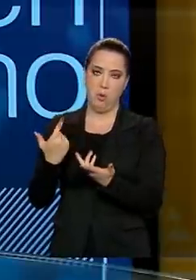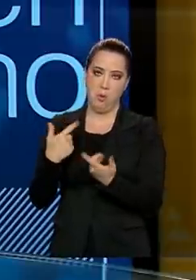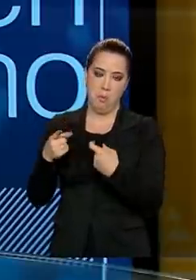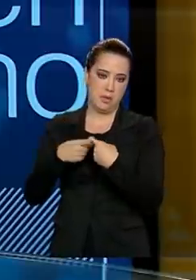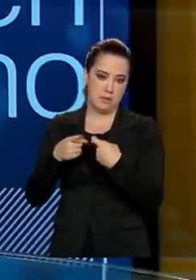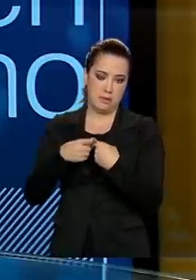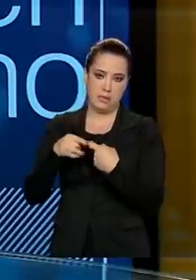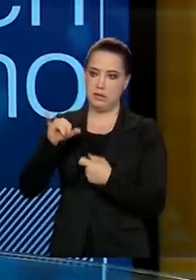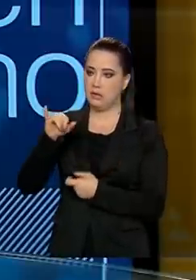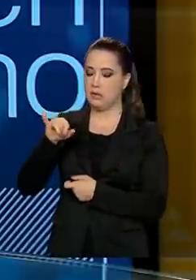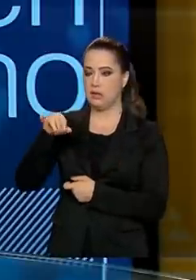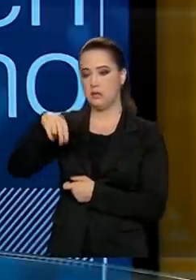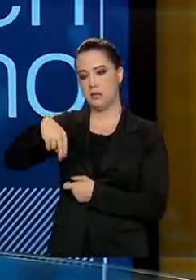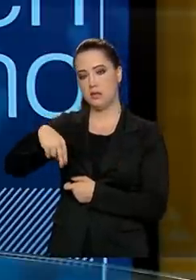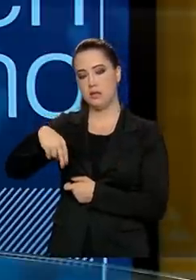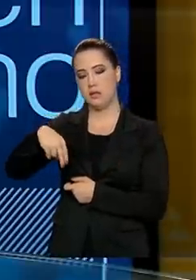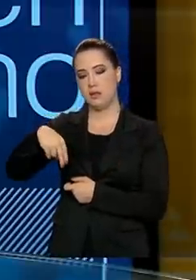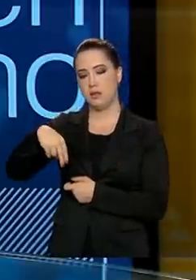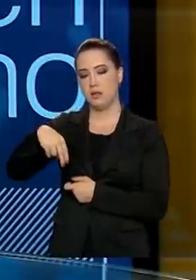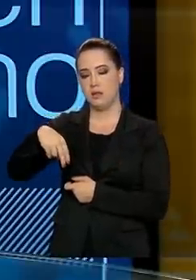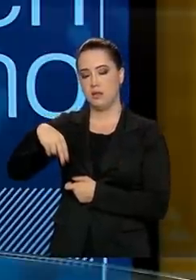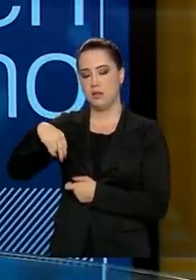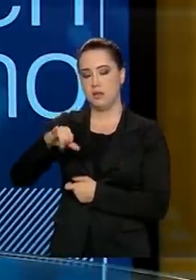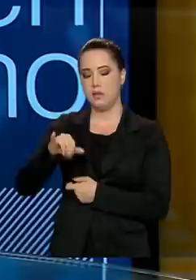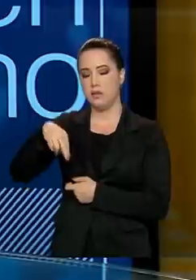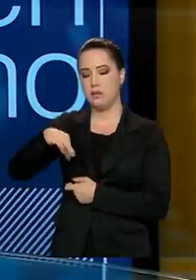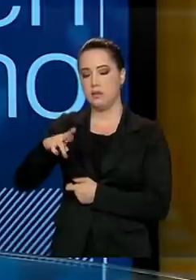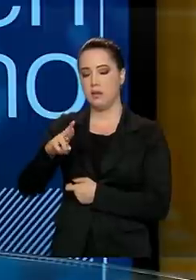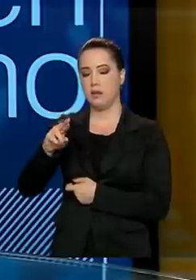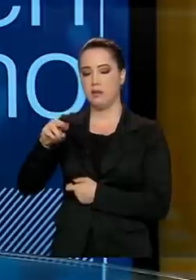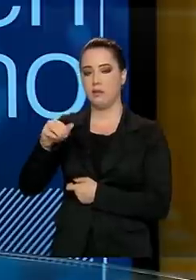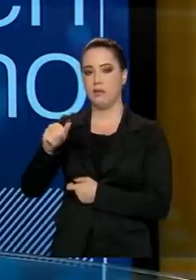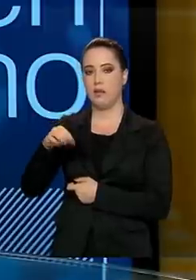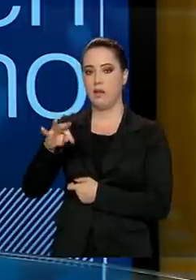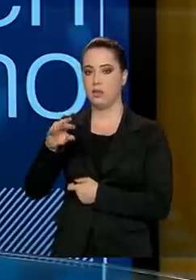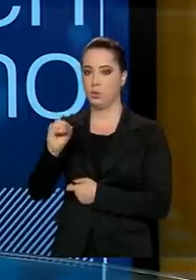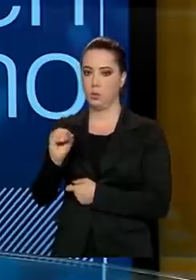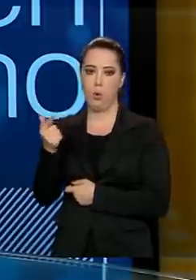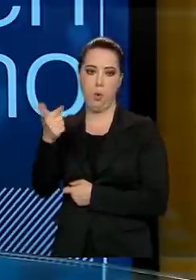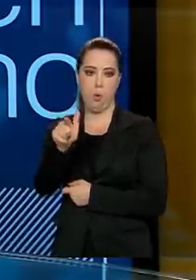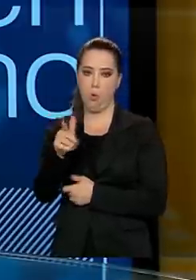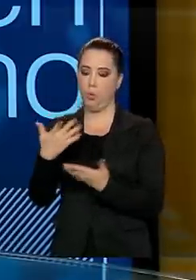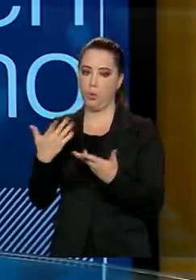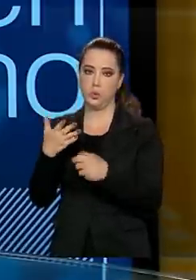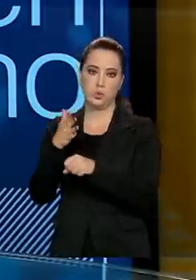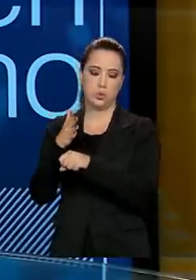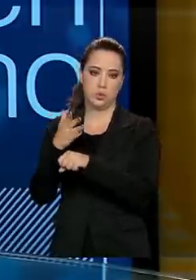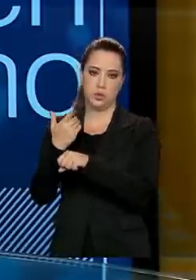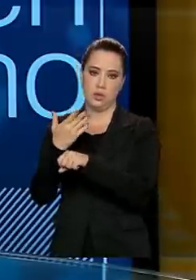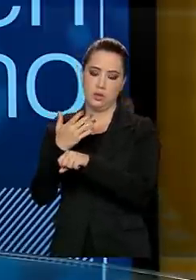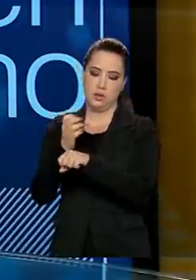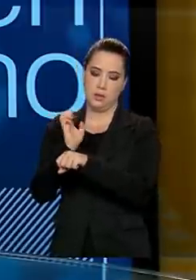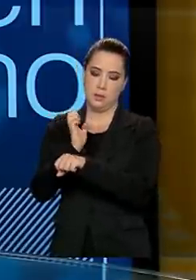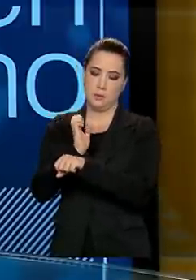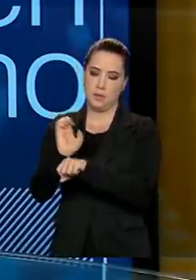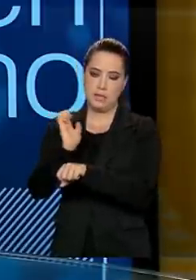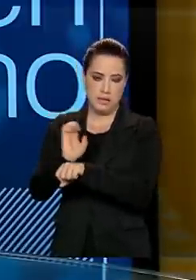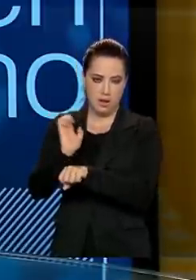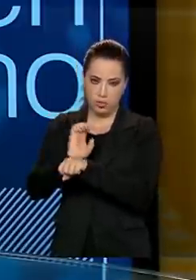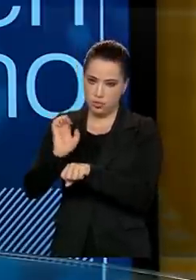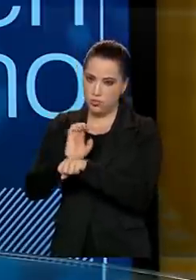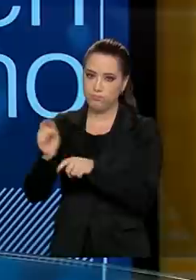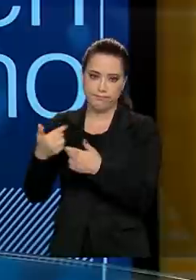obrigatório para os outros três cursos que eu mencionei. Com isso, Paulo, hoje, nós já colocamos à disposição da sociedade,